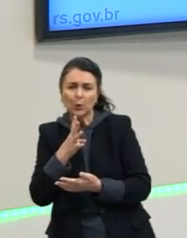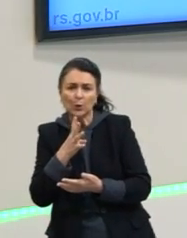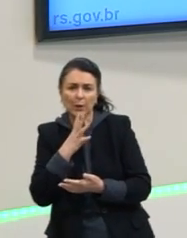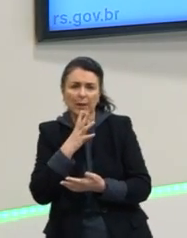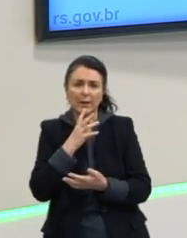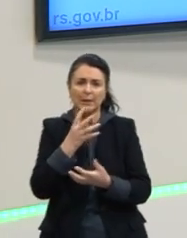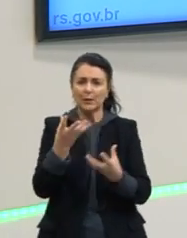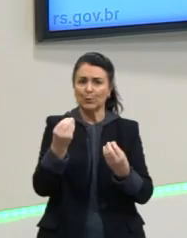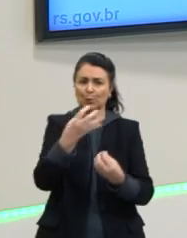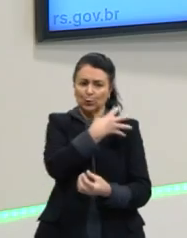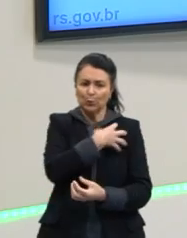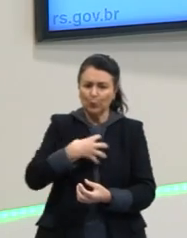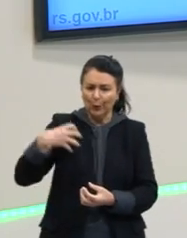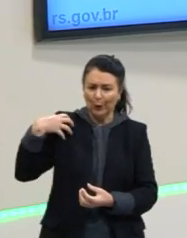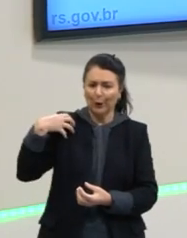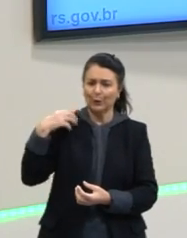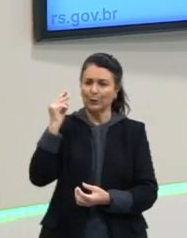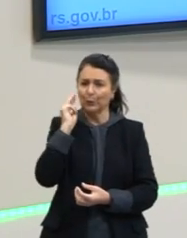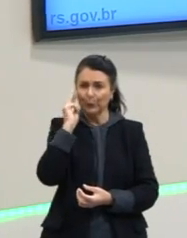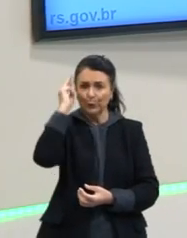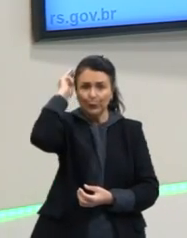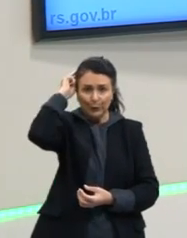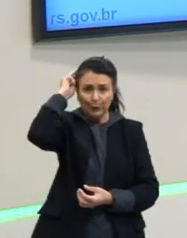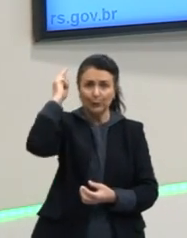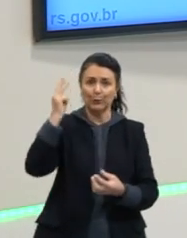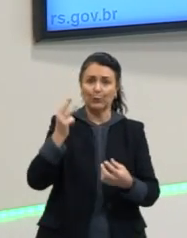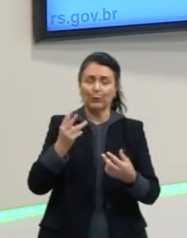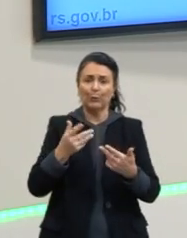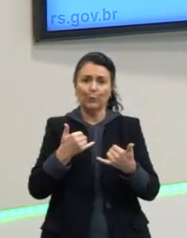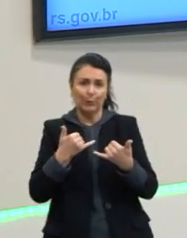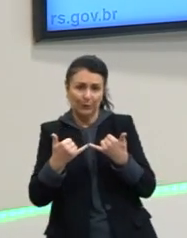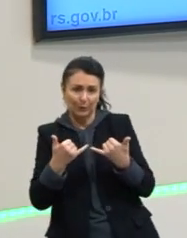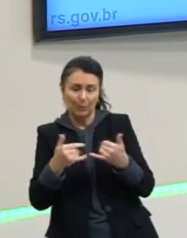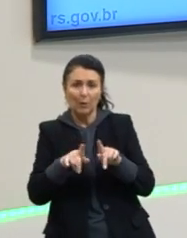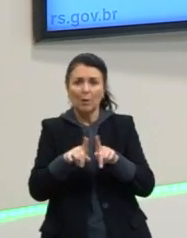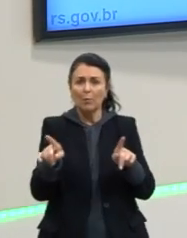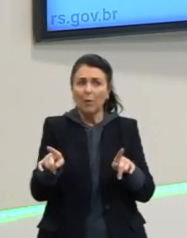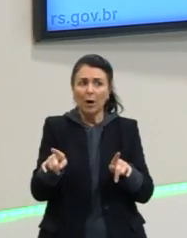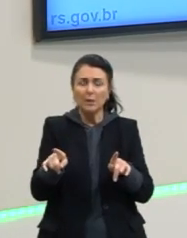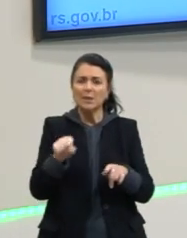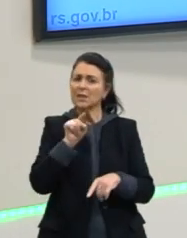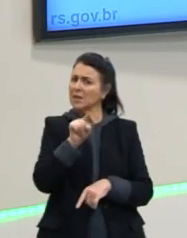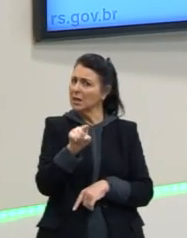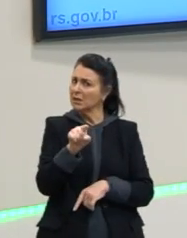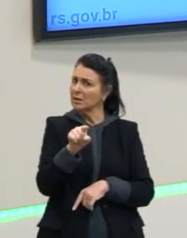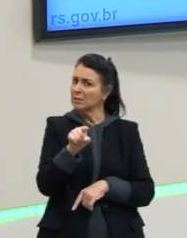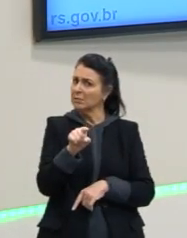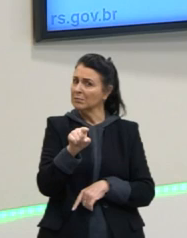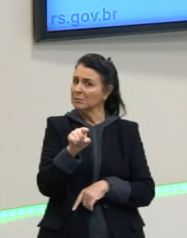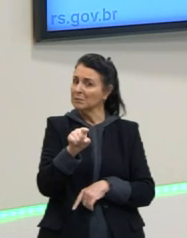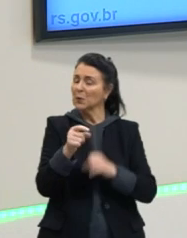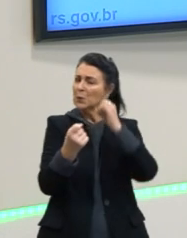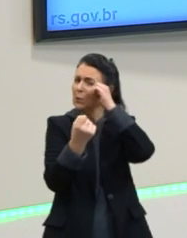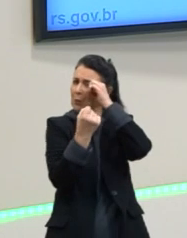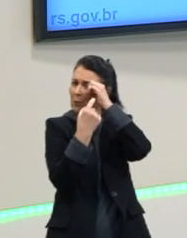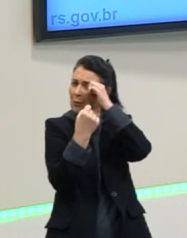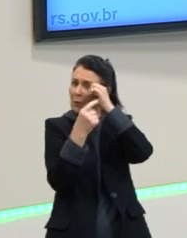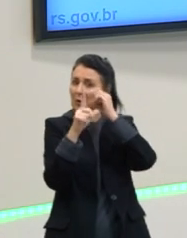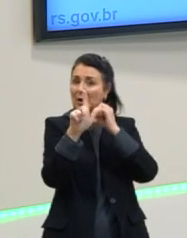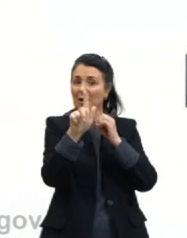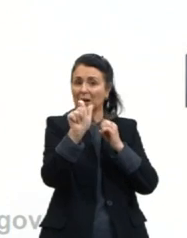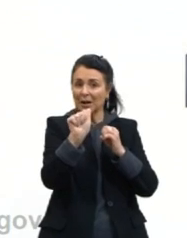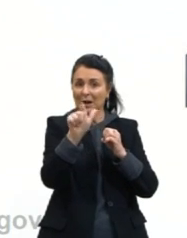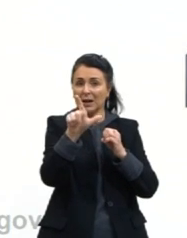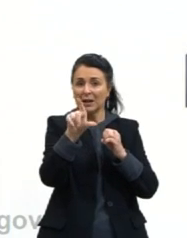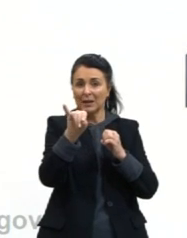Einstein, Newton, porque tem as leis de Newton, né? Mas a gente acaba não falando desse cara aqui. Mas ele foi muito importante para que Newton